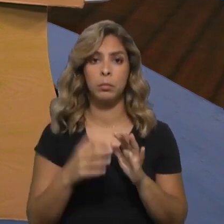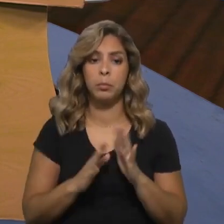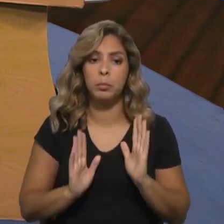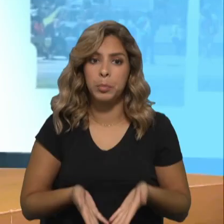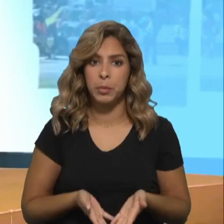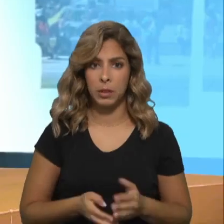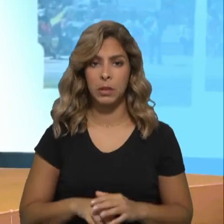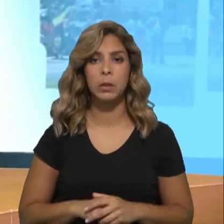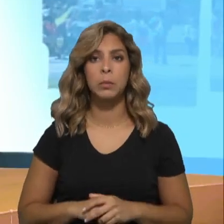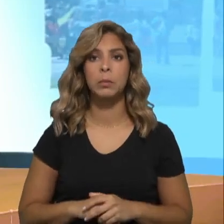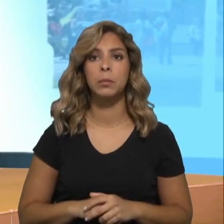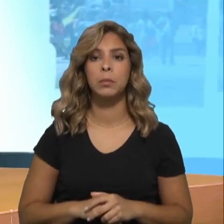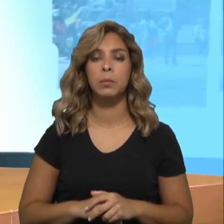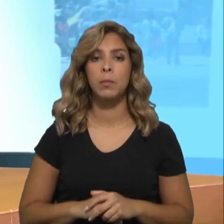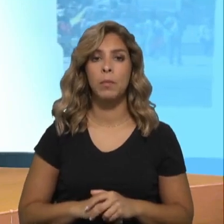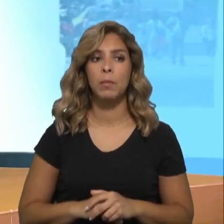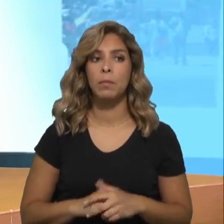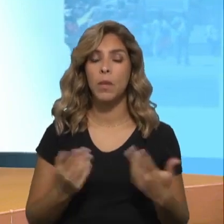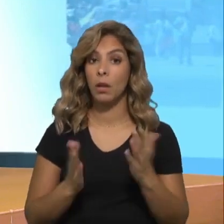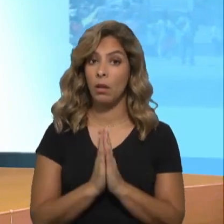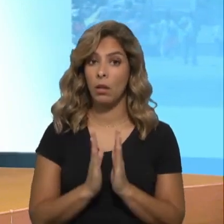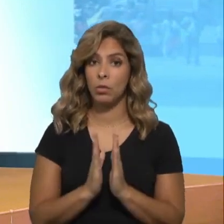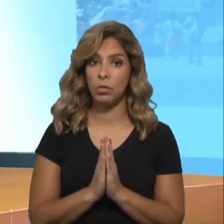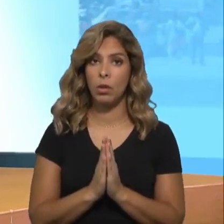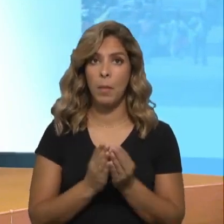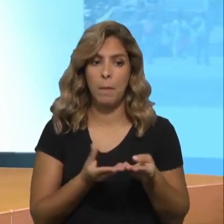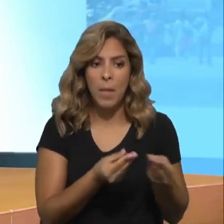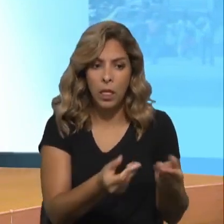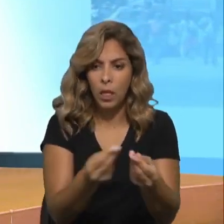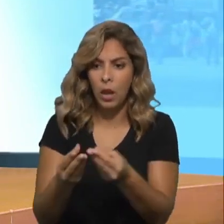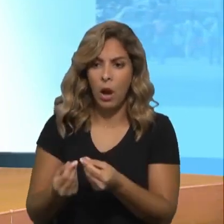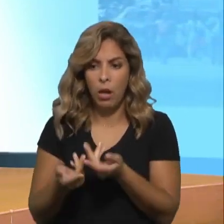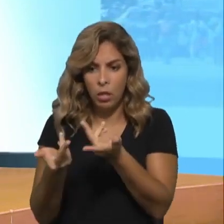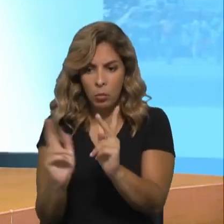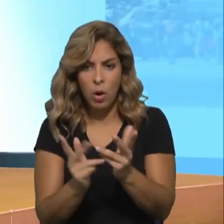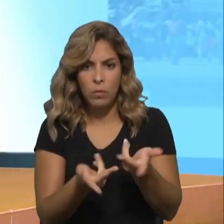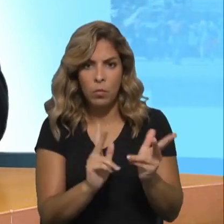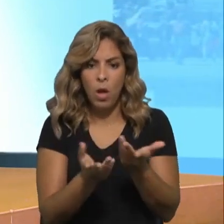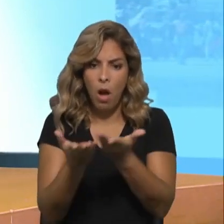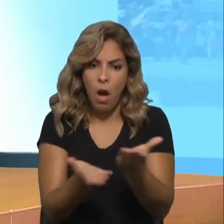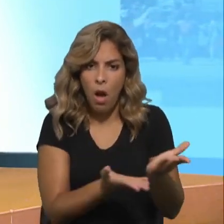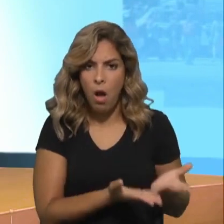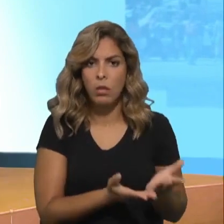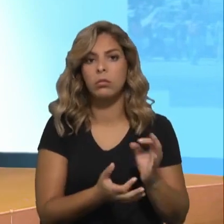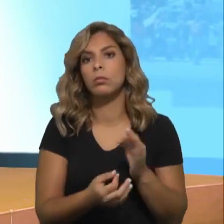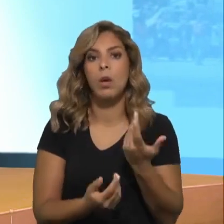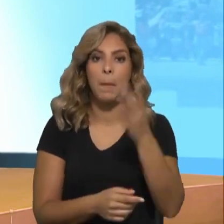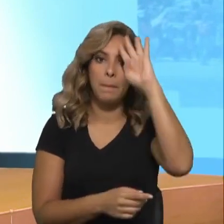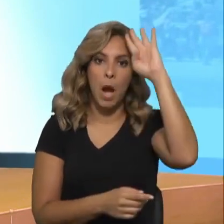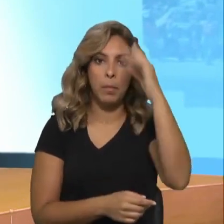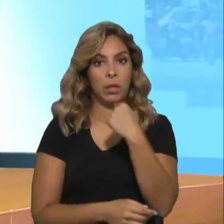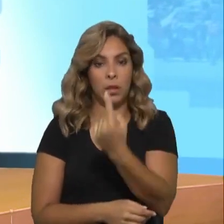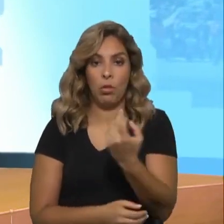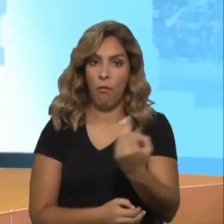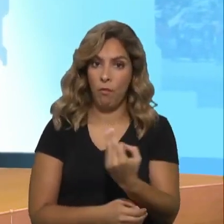e a Igreja tem equipamentos que estão disponíveis, o Papa faz esse apelo para que os equipamentos que estão disponíveis